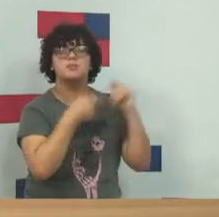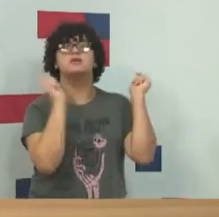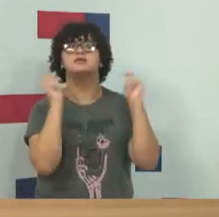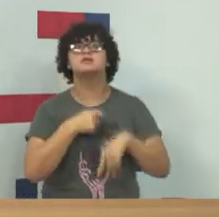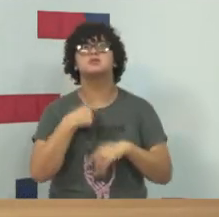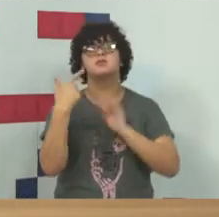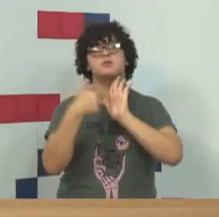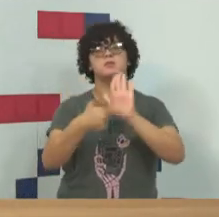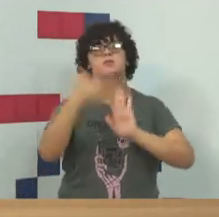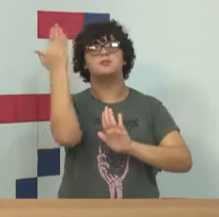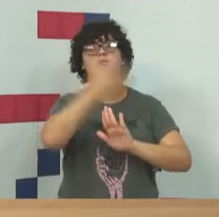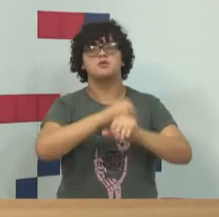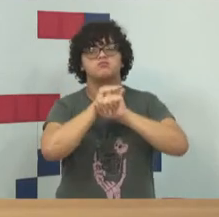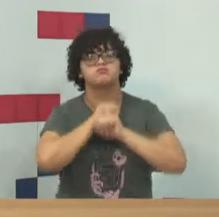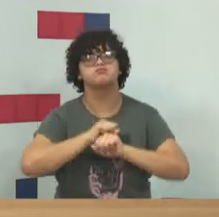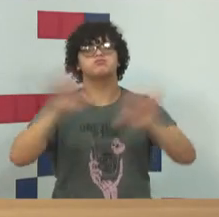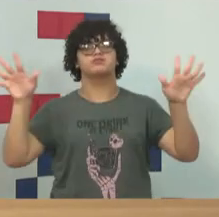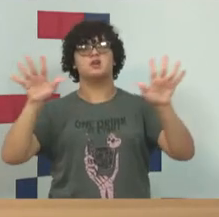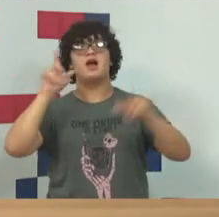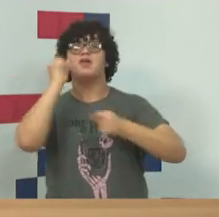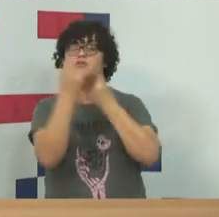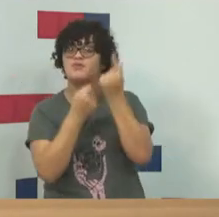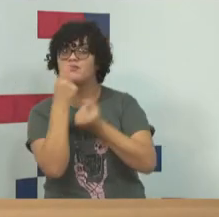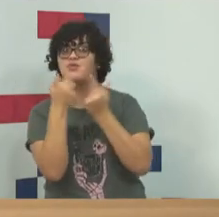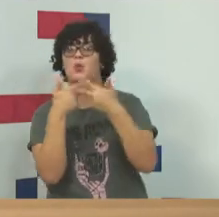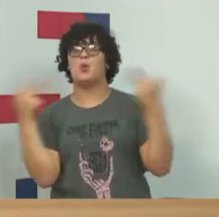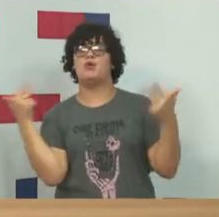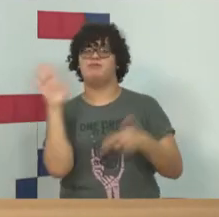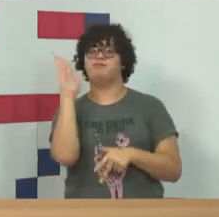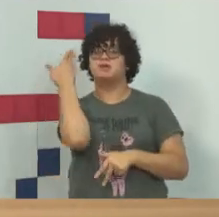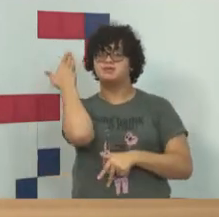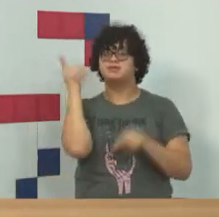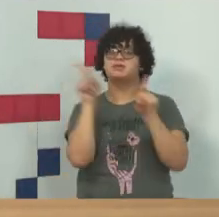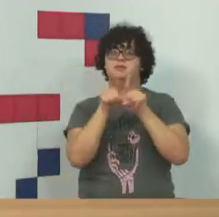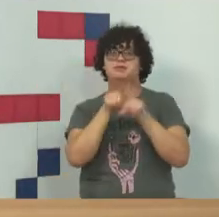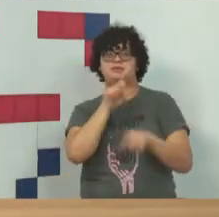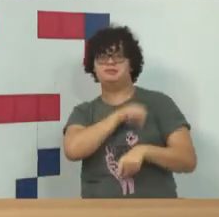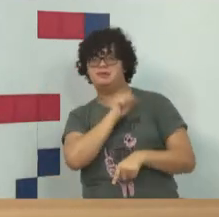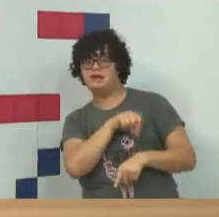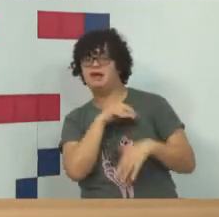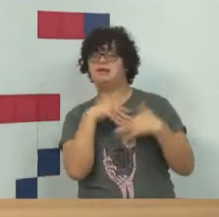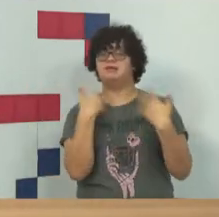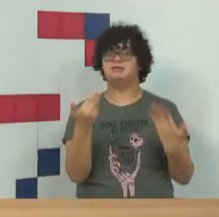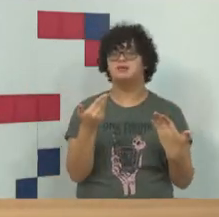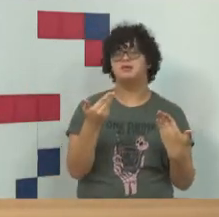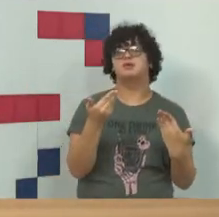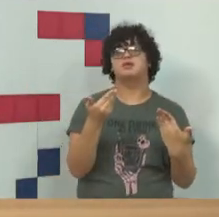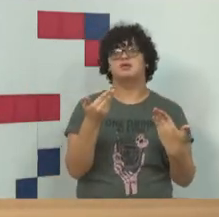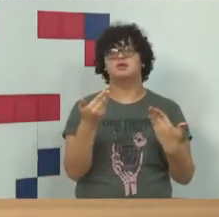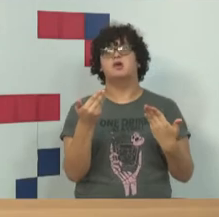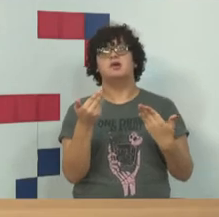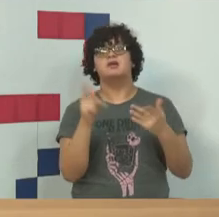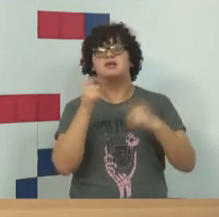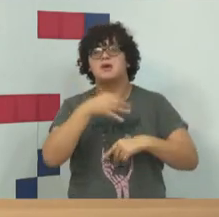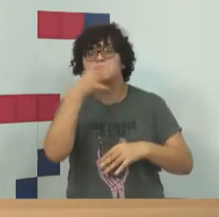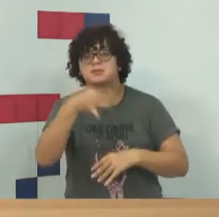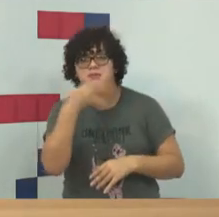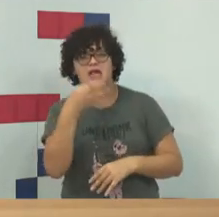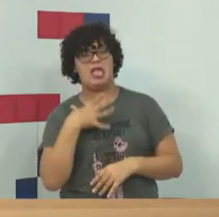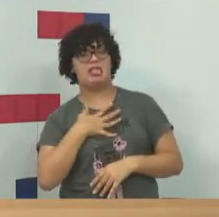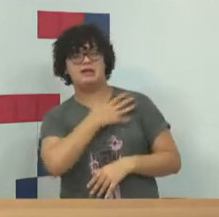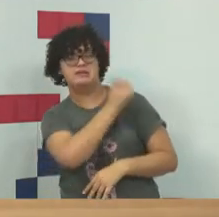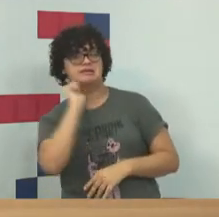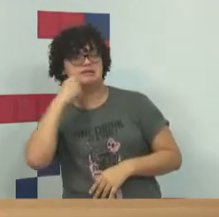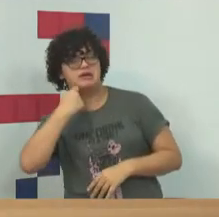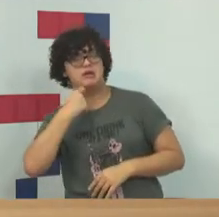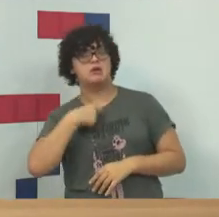propagar e disseminar fake news, comentários racistas,